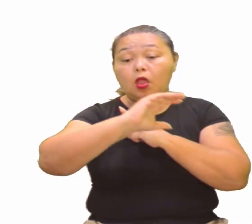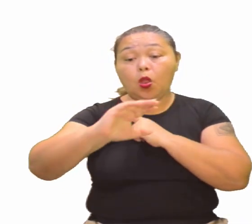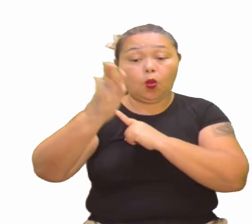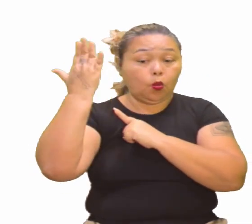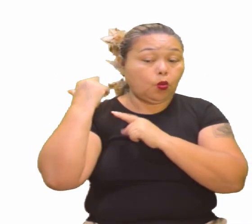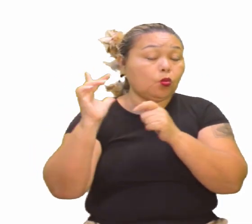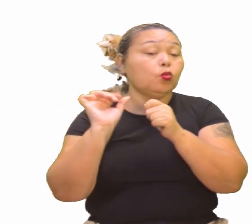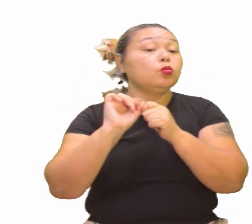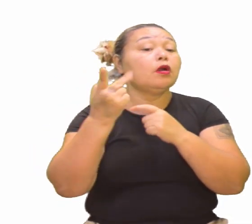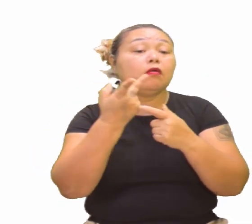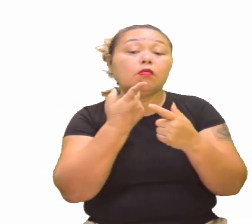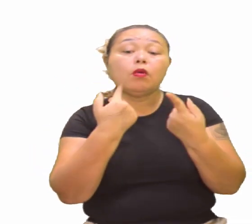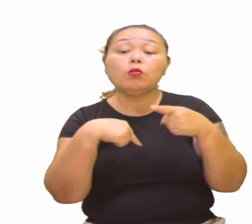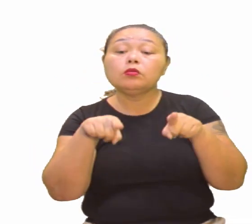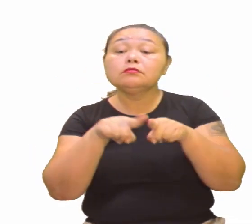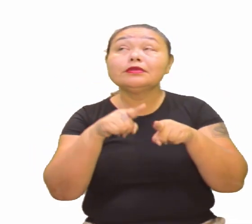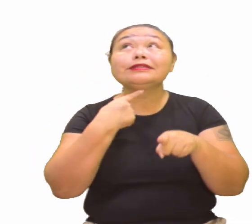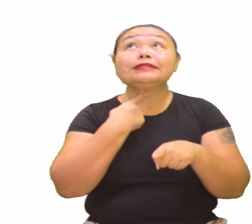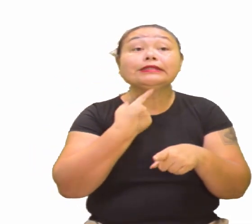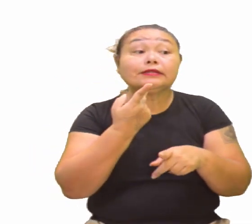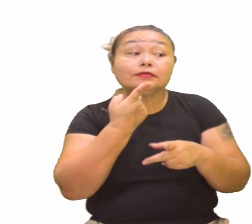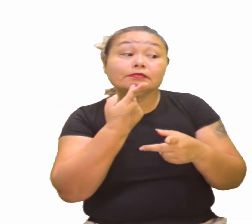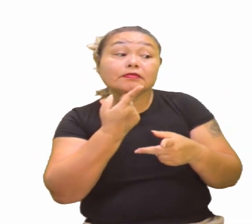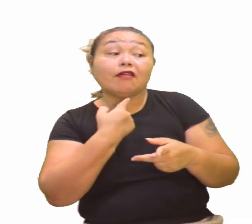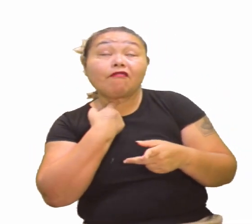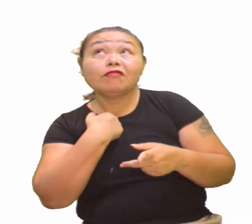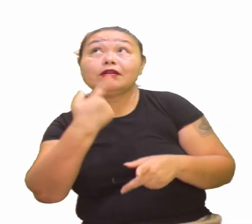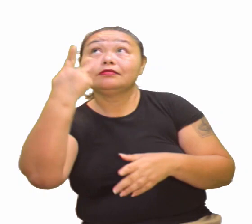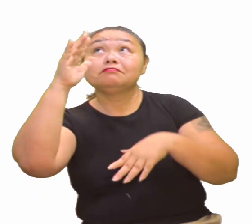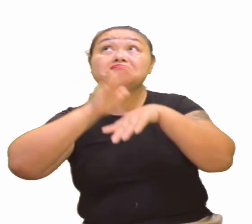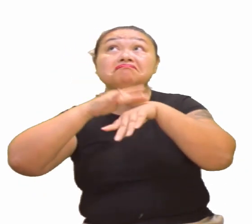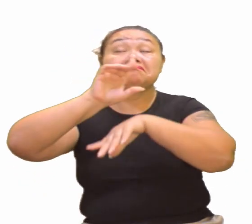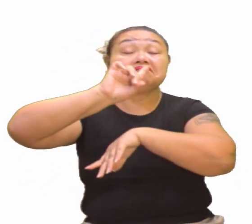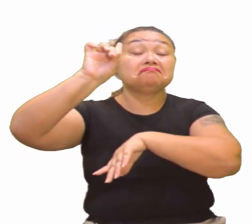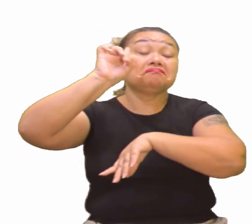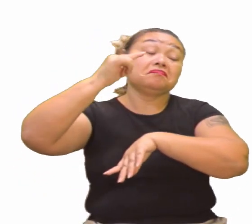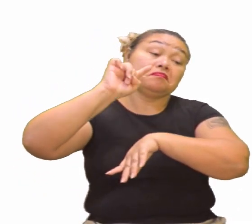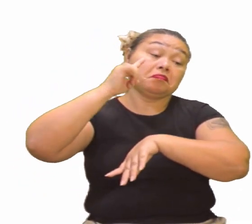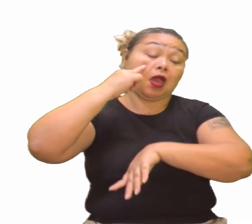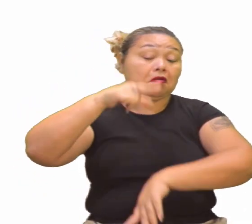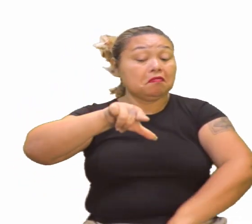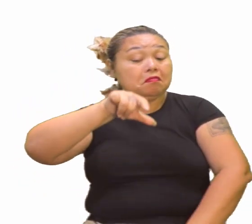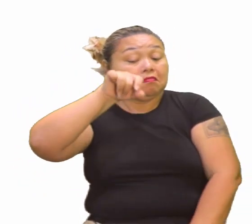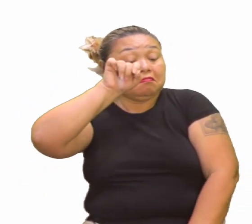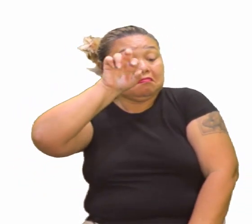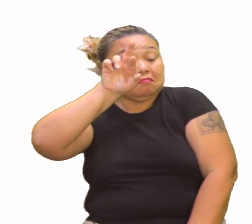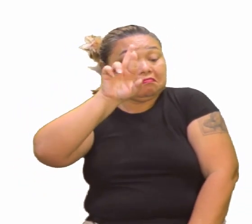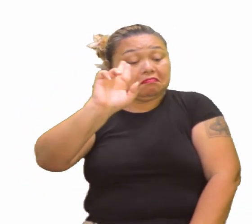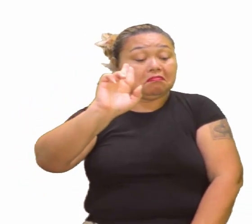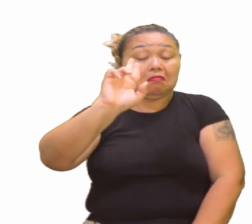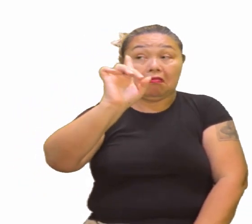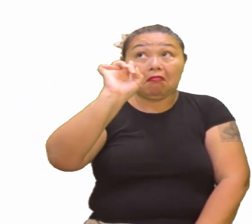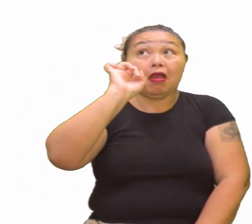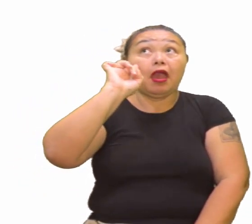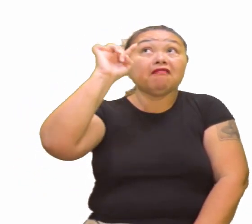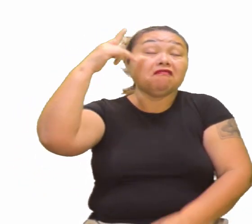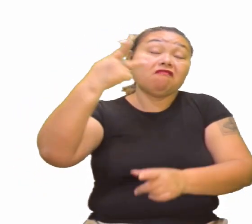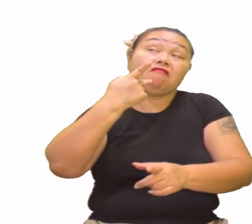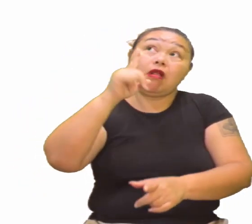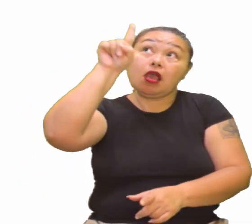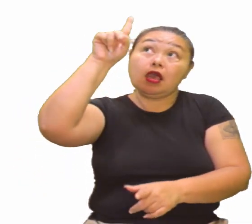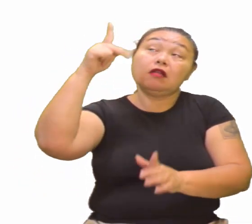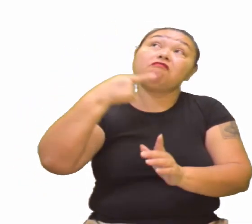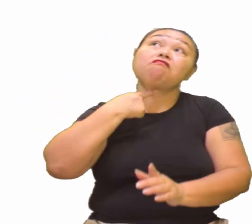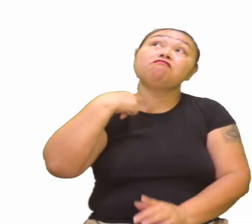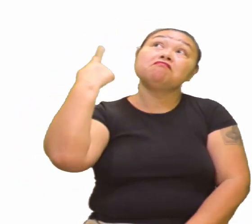eles diziam, né? Que seria a vontade de Deus para fazer tais decisões. Tudo era voltado quanto a isso. O